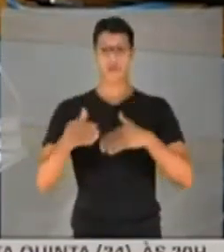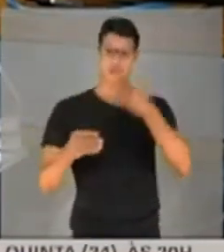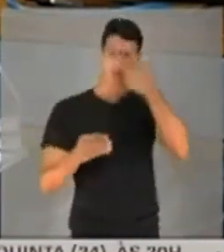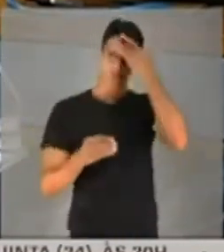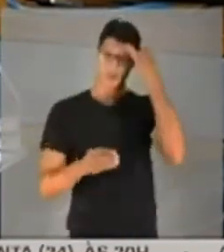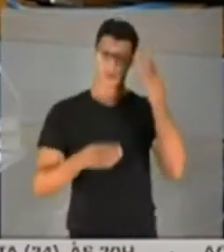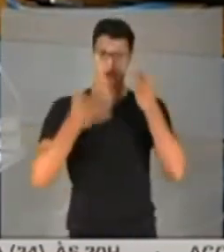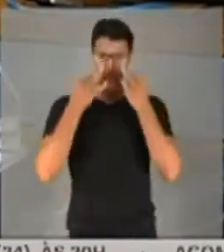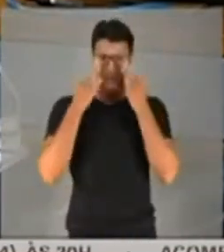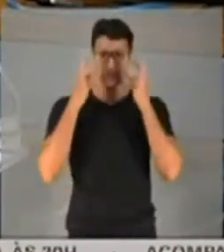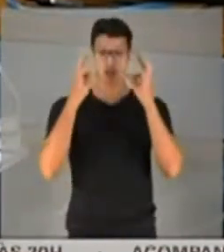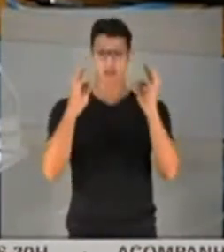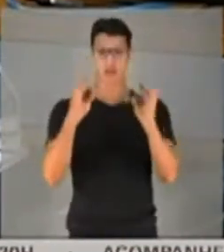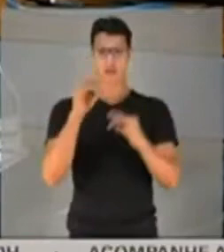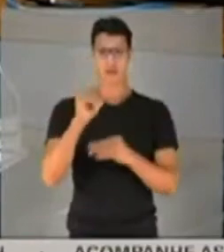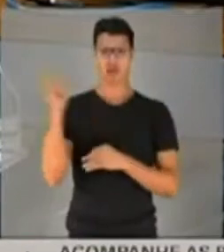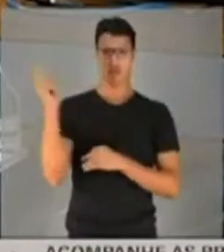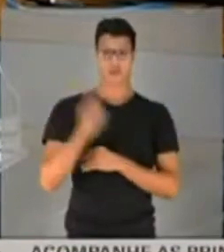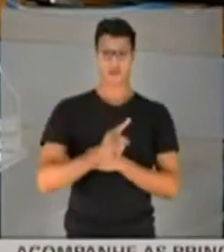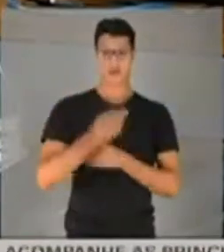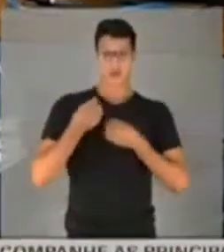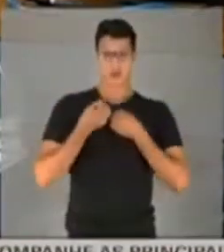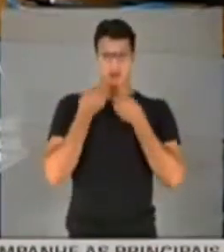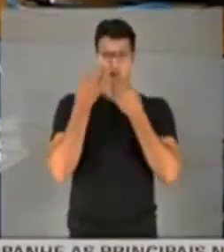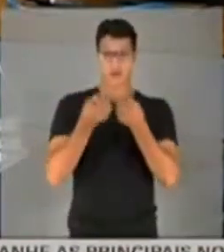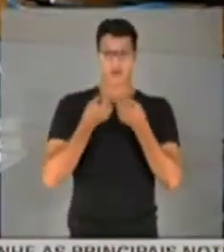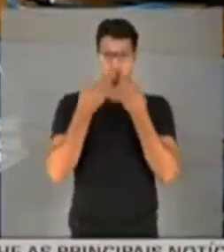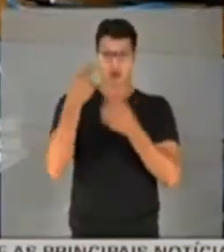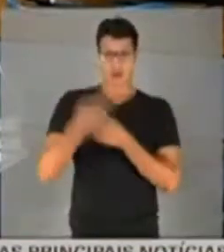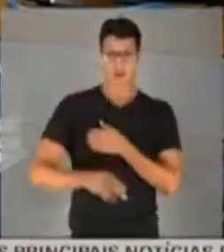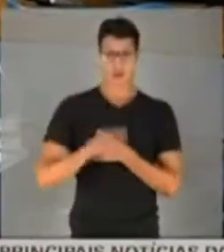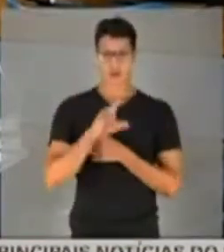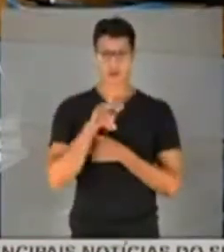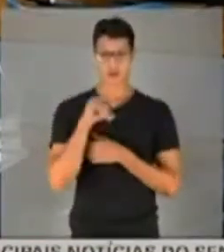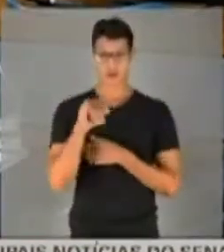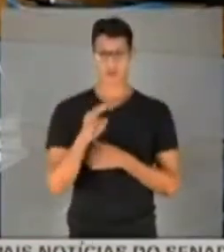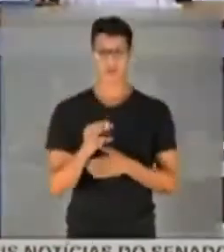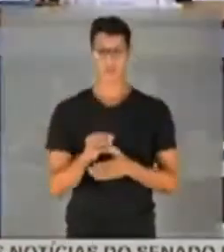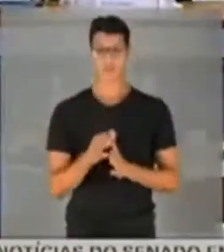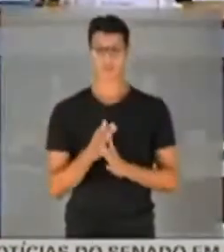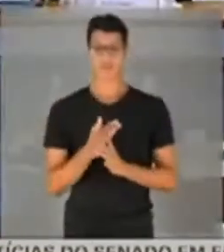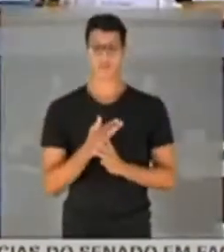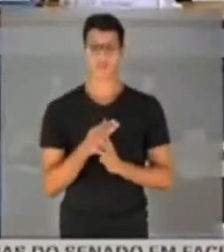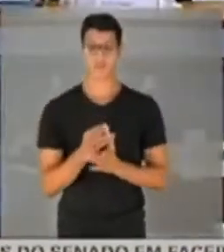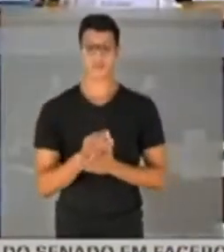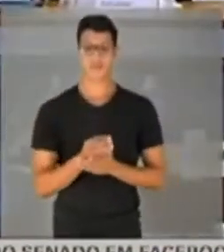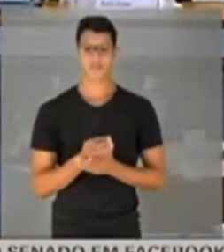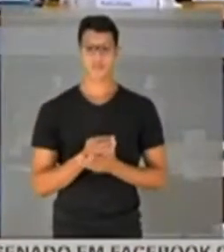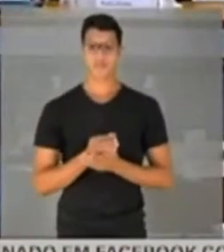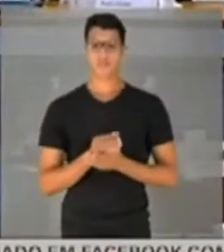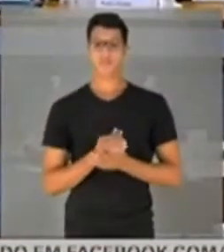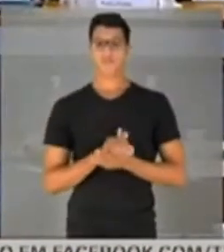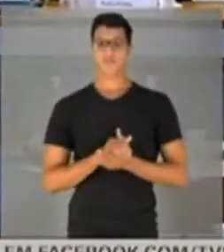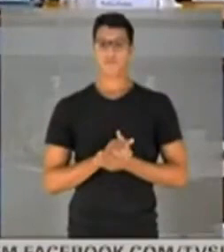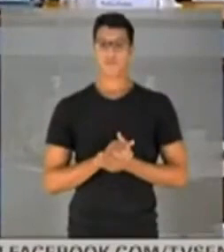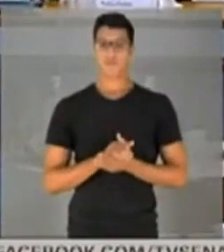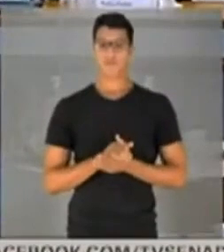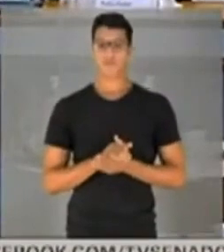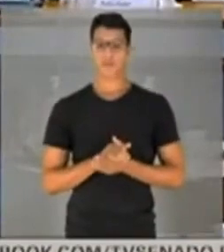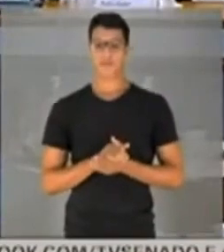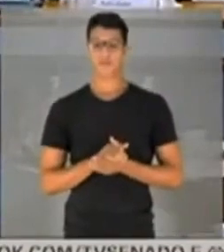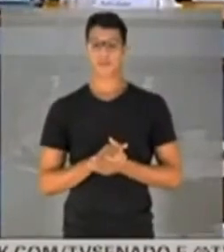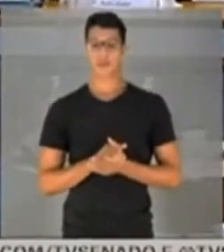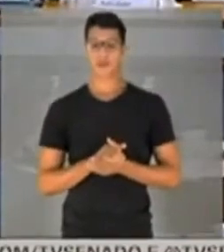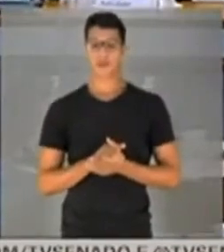sejam as testemunhas que venham prestar depoimento a essa CPI. Senhor presidente, senhor presidente.